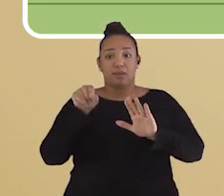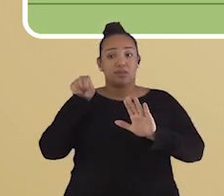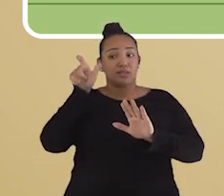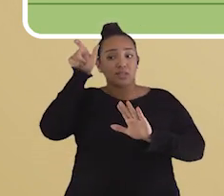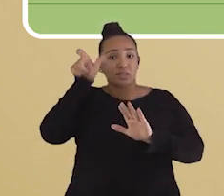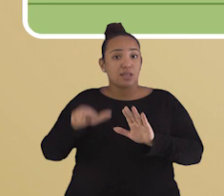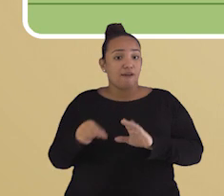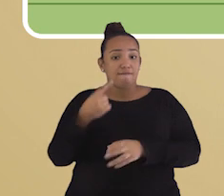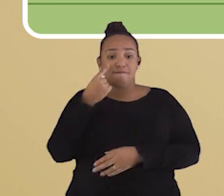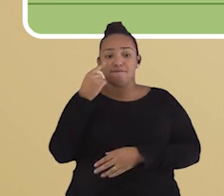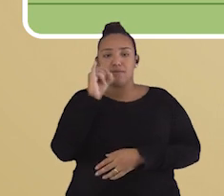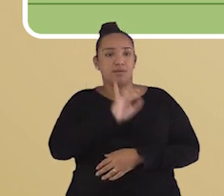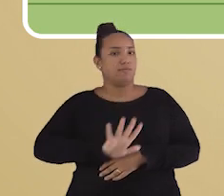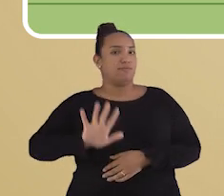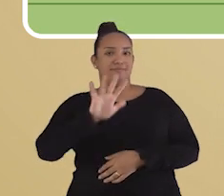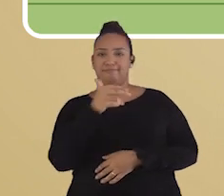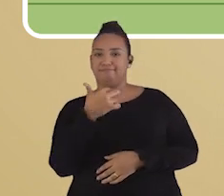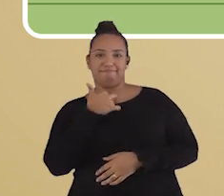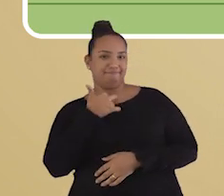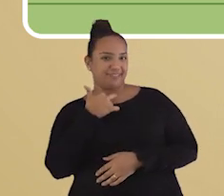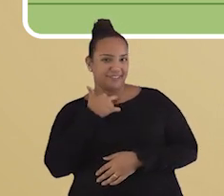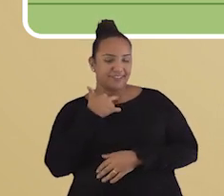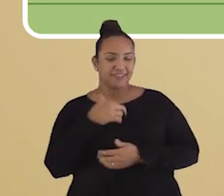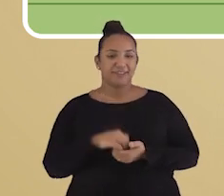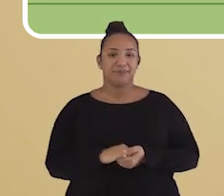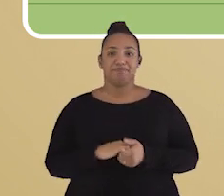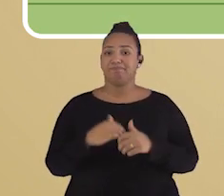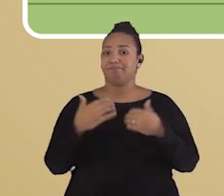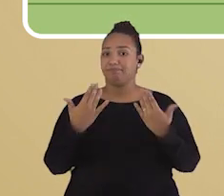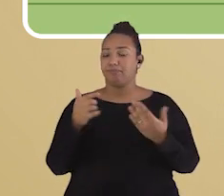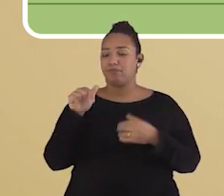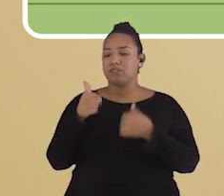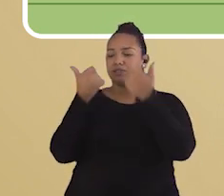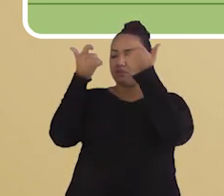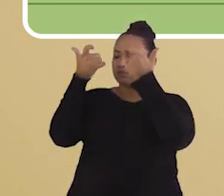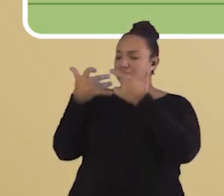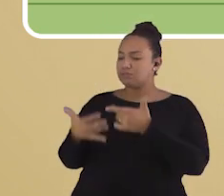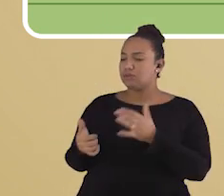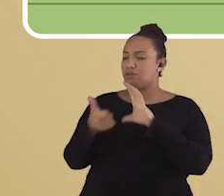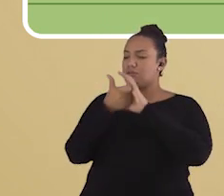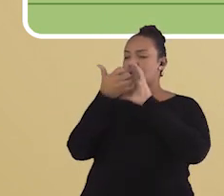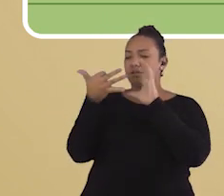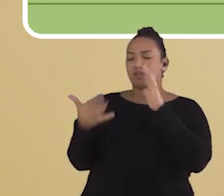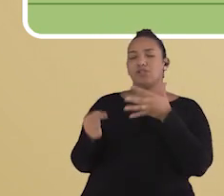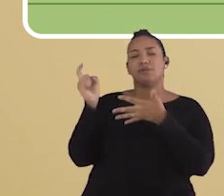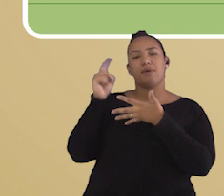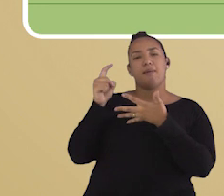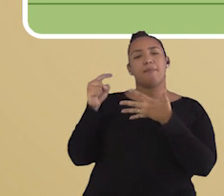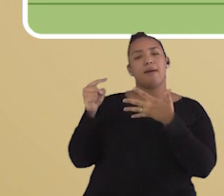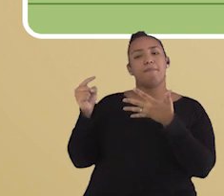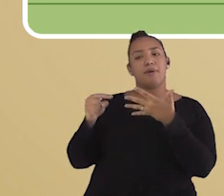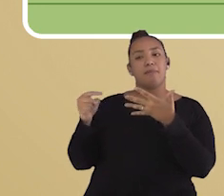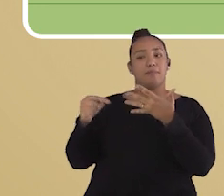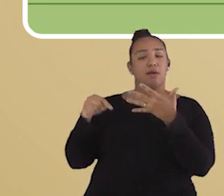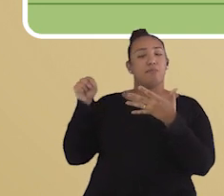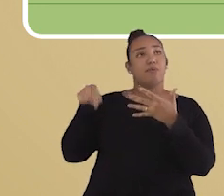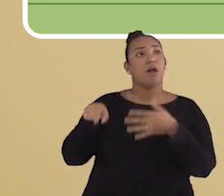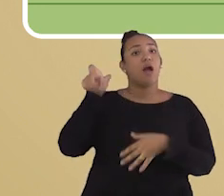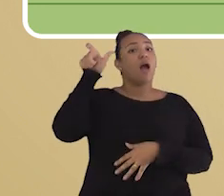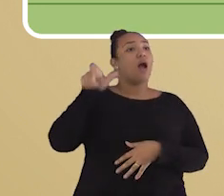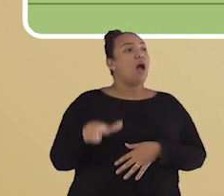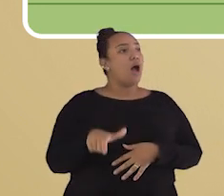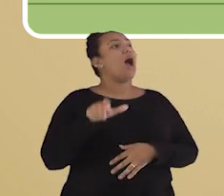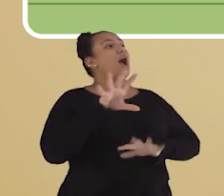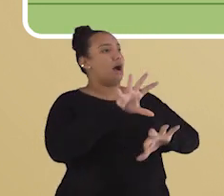veja a sua imagem, tá bom? E a partir das características que você disser, a pessoa fará um desenho sobre o que ela